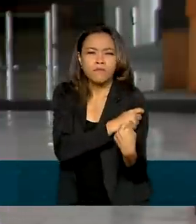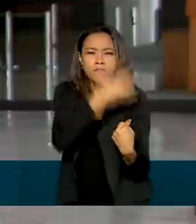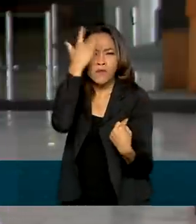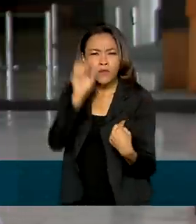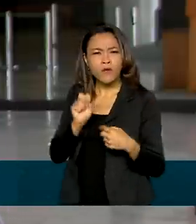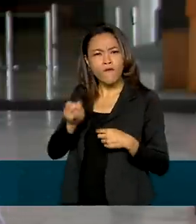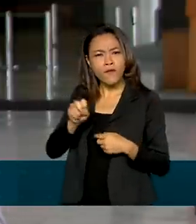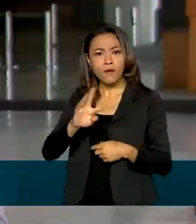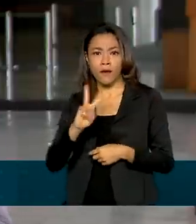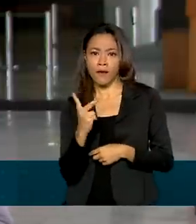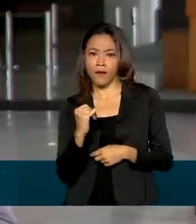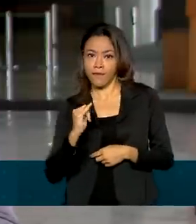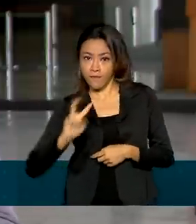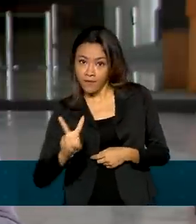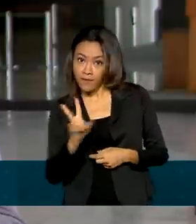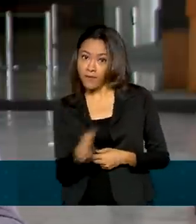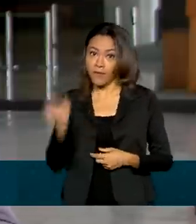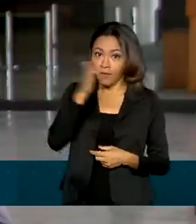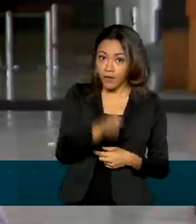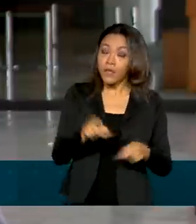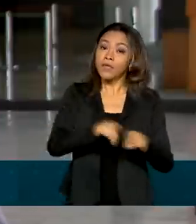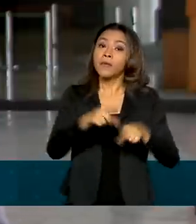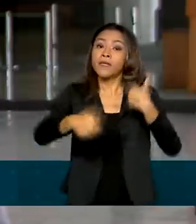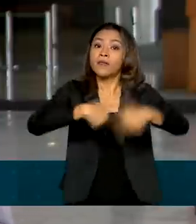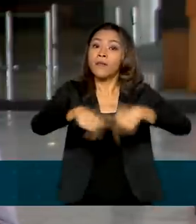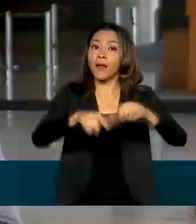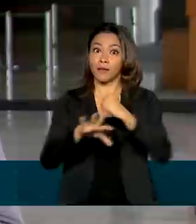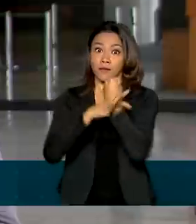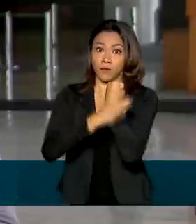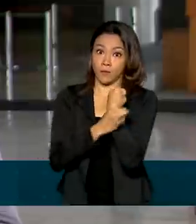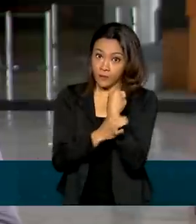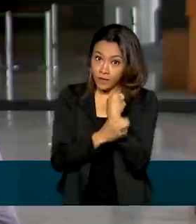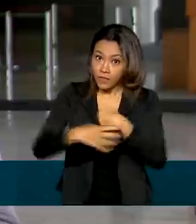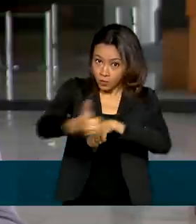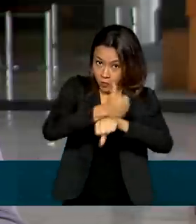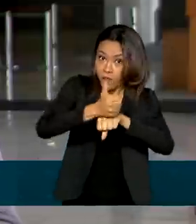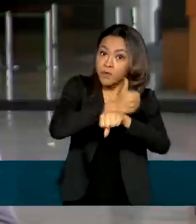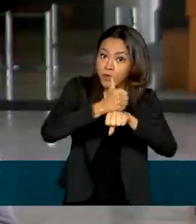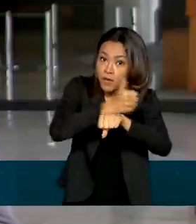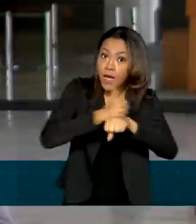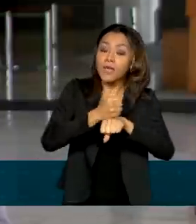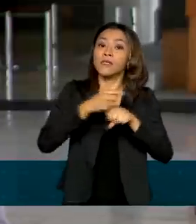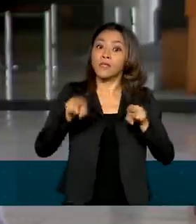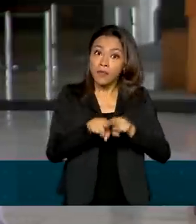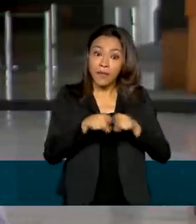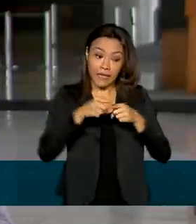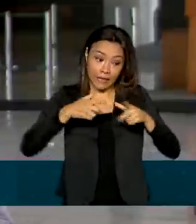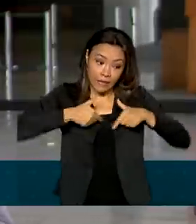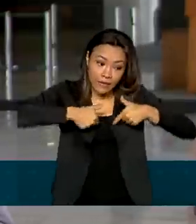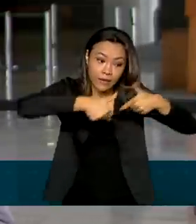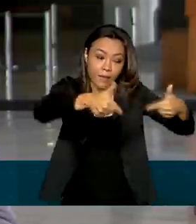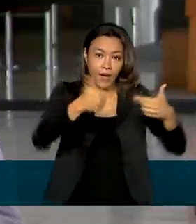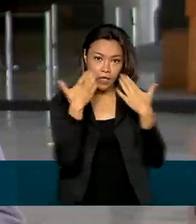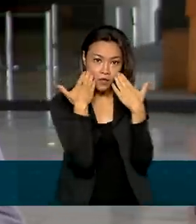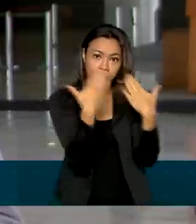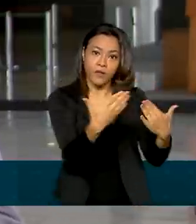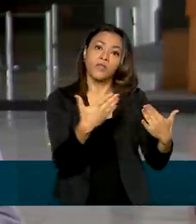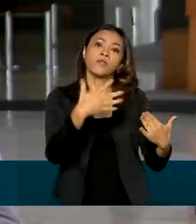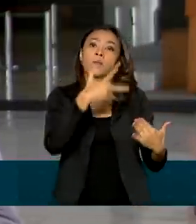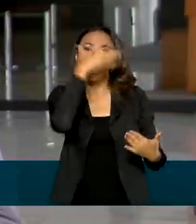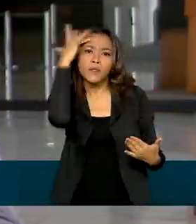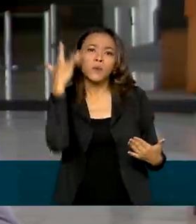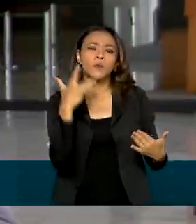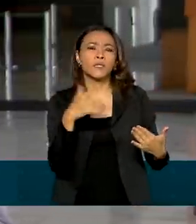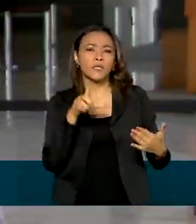vírus HIV e também trabalhadores da segurança, que trabalham indiretamente na linha de frente com pessoas com Covid-19, agora fazem parte